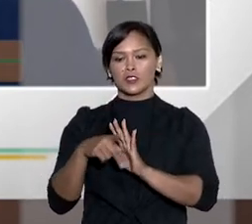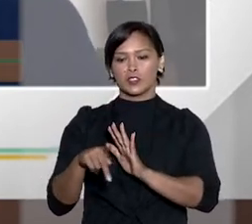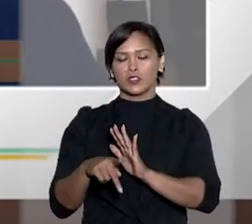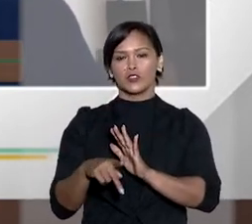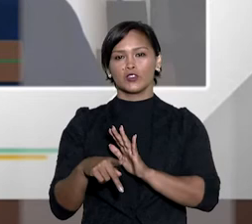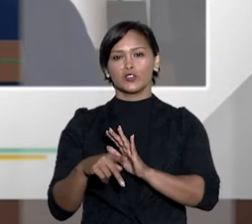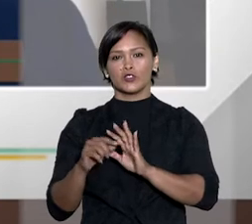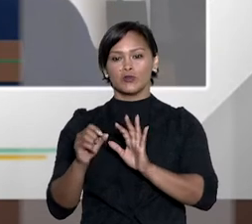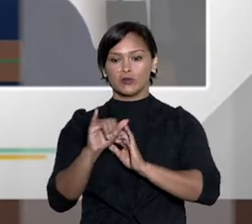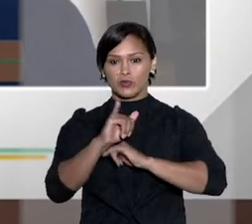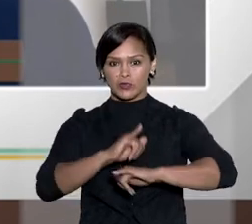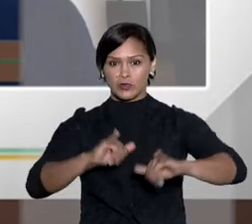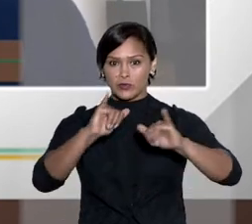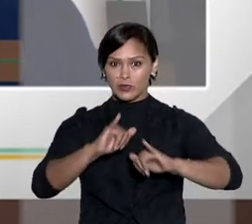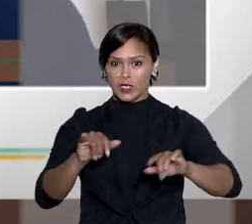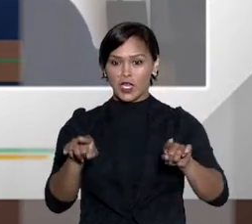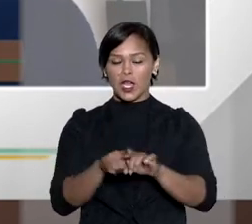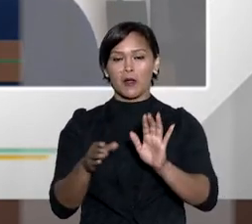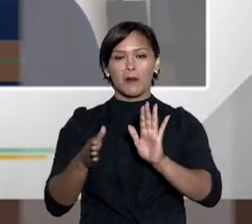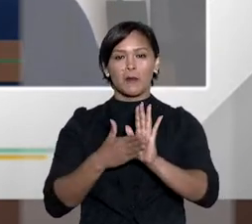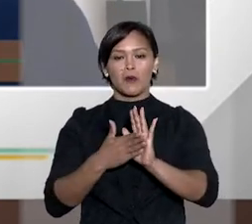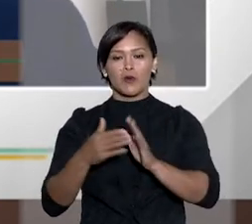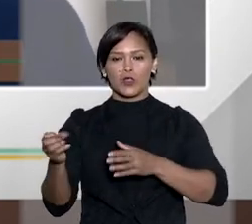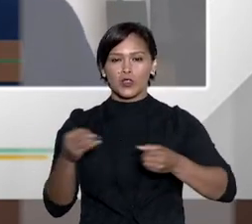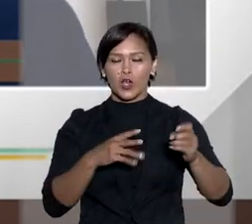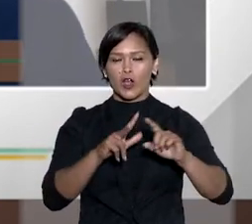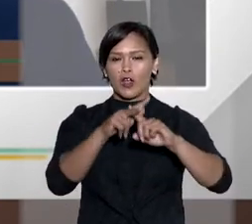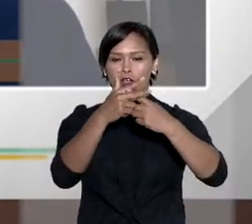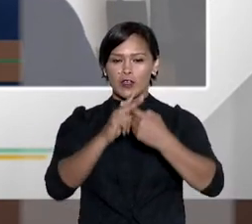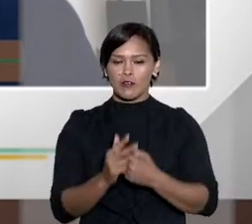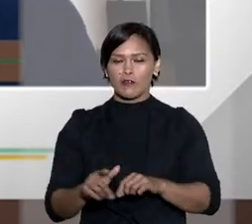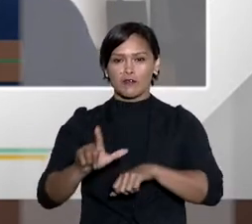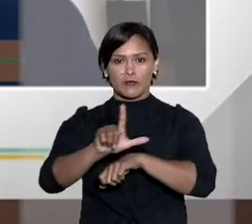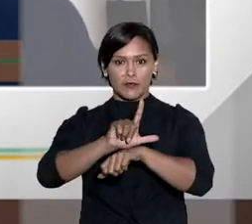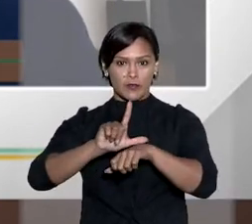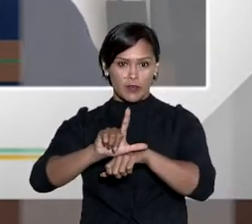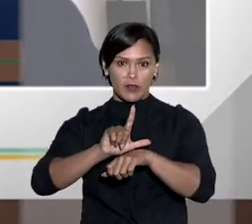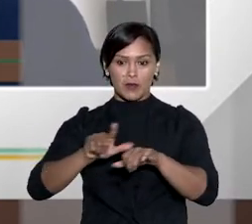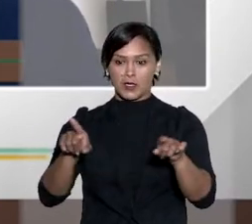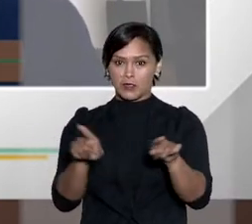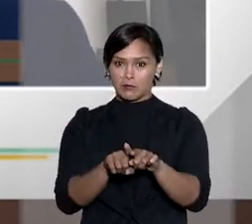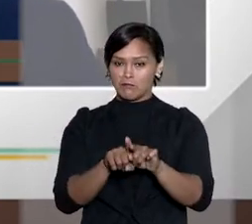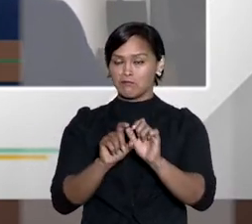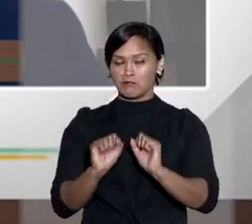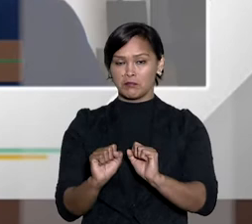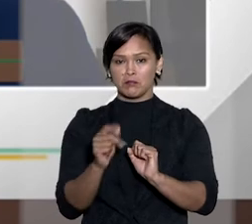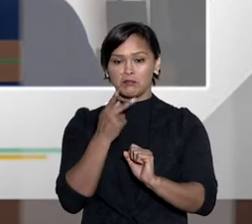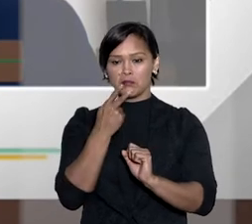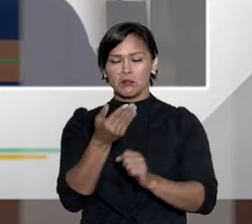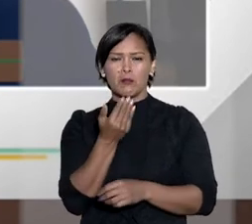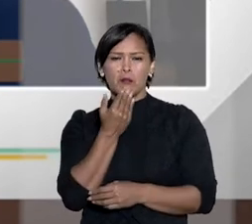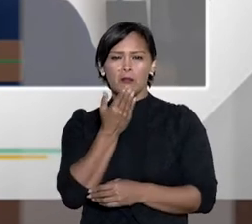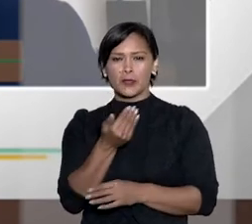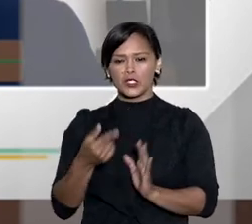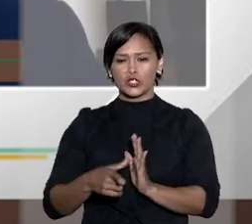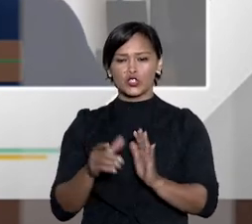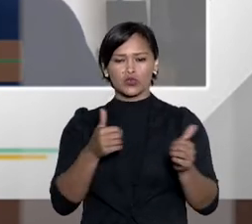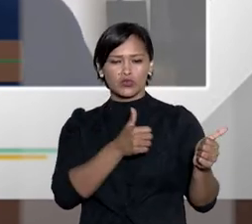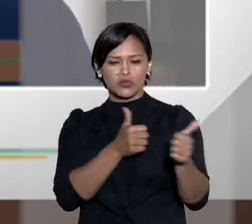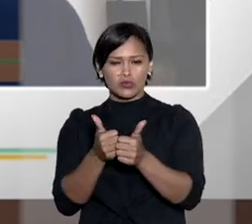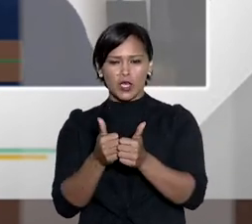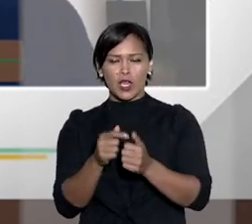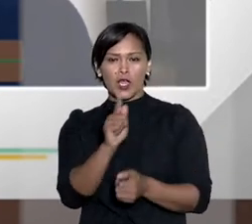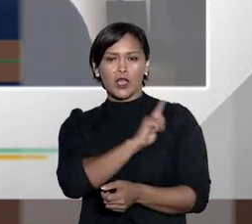enunciados, propor inovações, reformas legislativas, bem como solicitações direcionadas aos